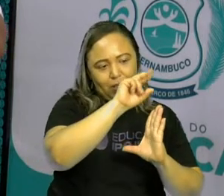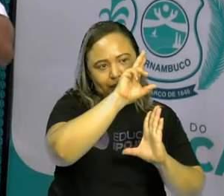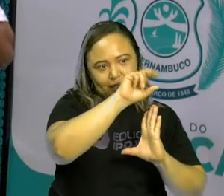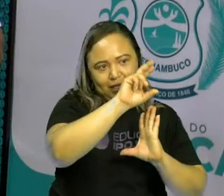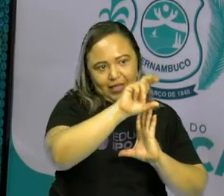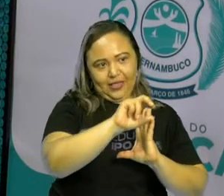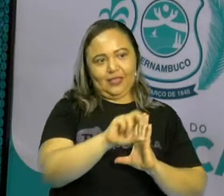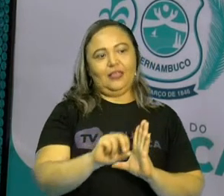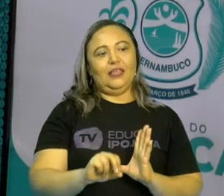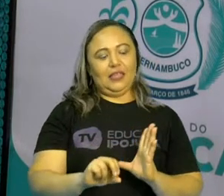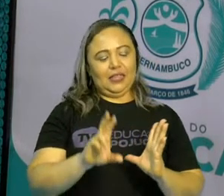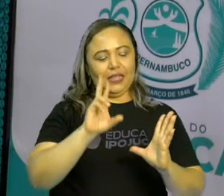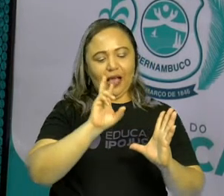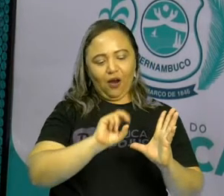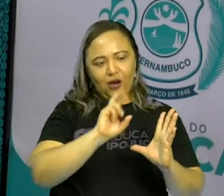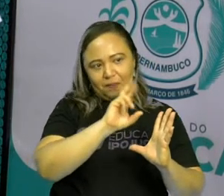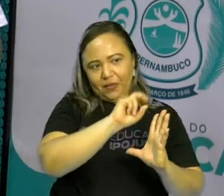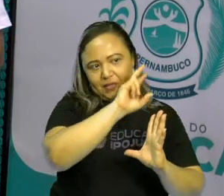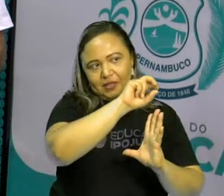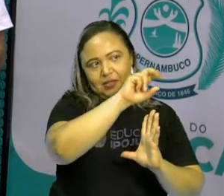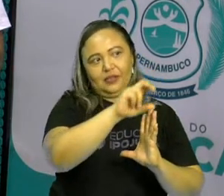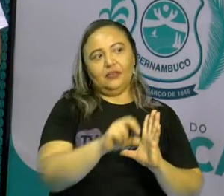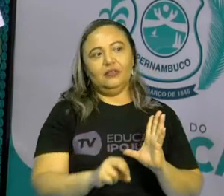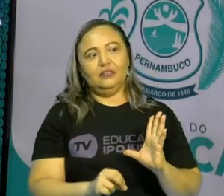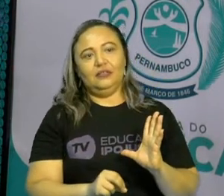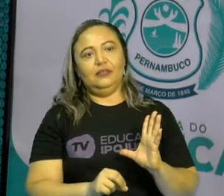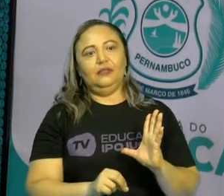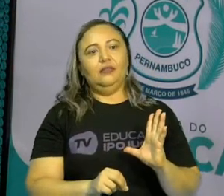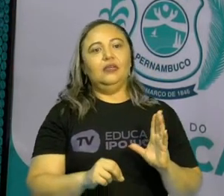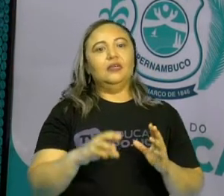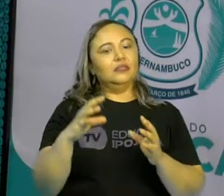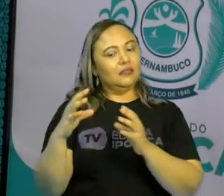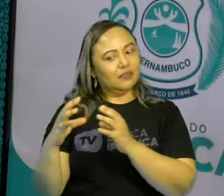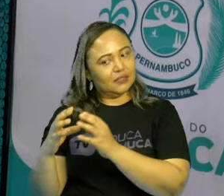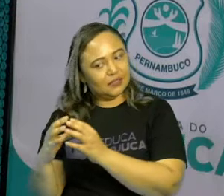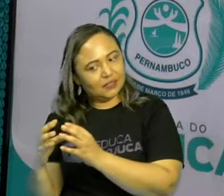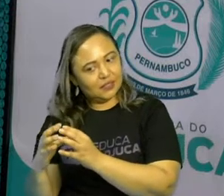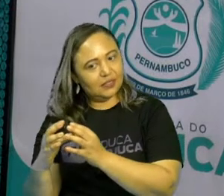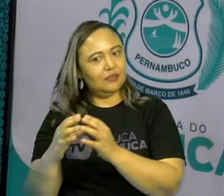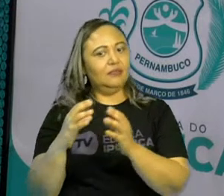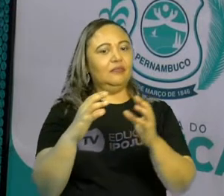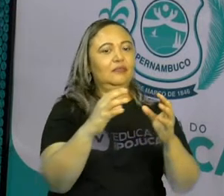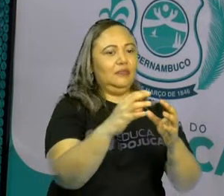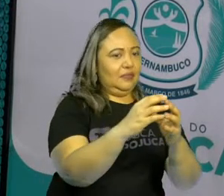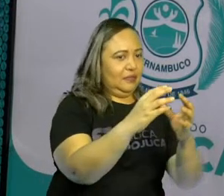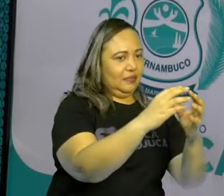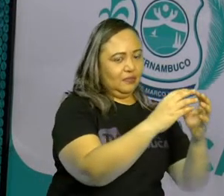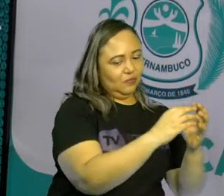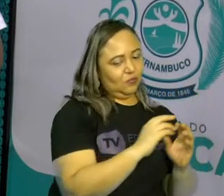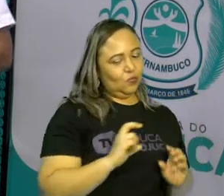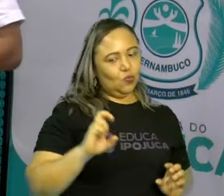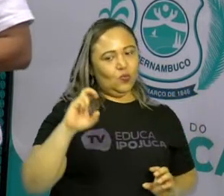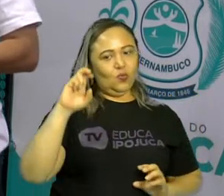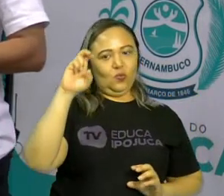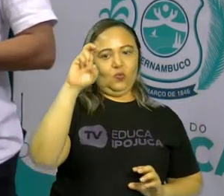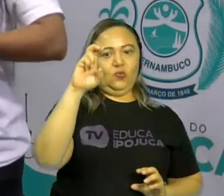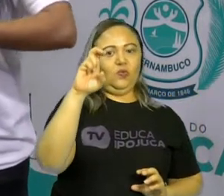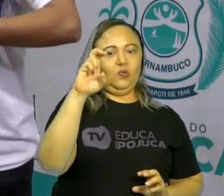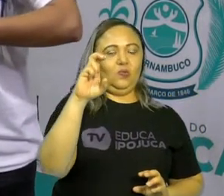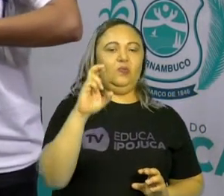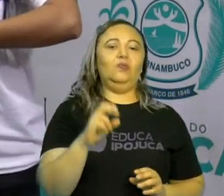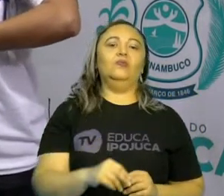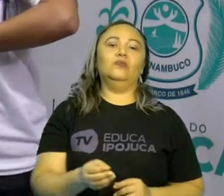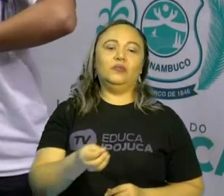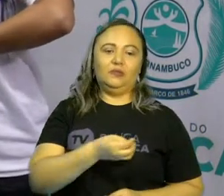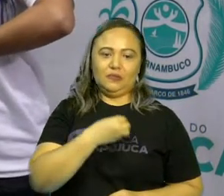veja quantas coisas nós vimos hoje, não é? Que tem cinco reis, não sei se são das plantas e esses que eu já falei para vocês. Que tem